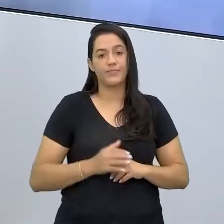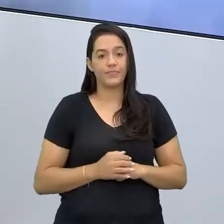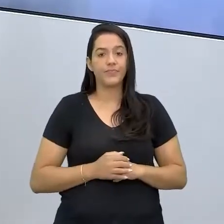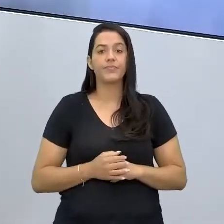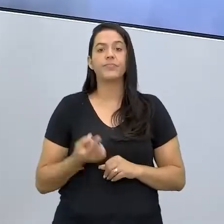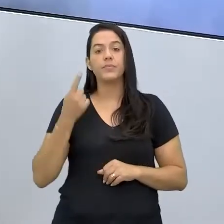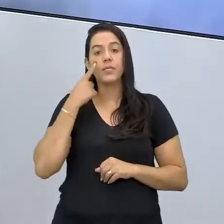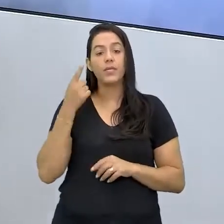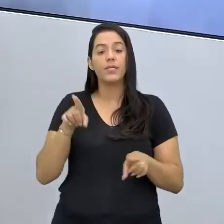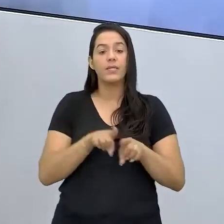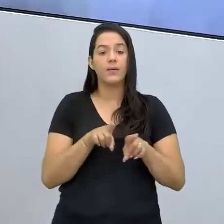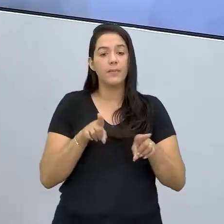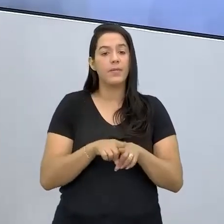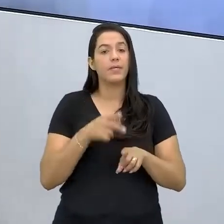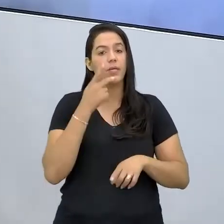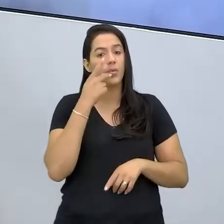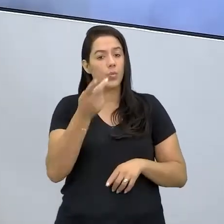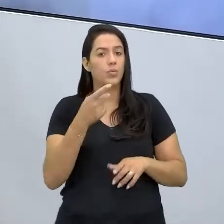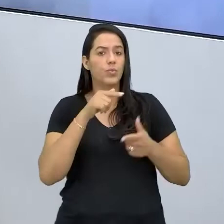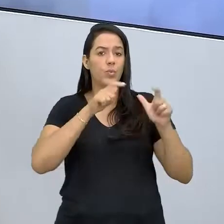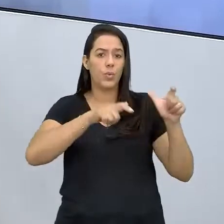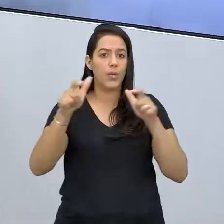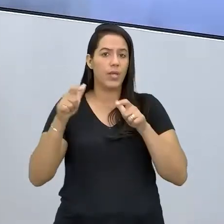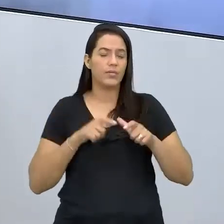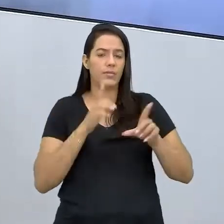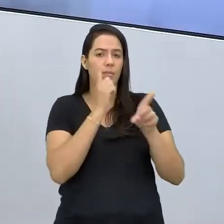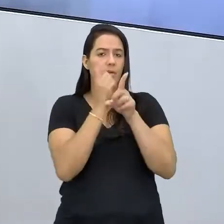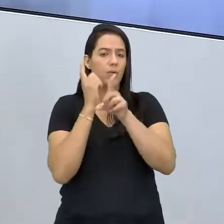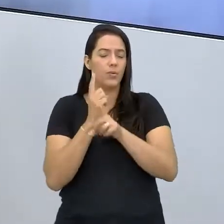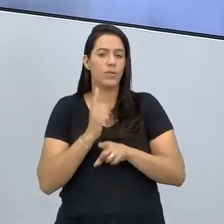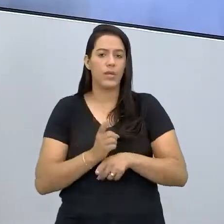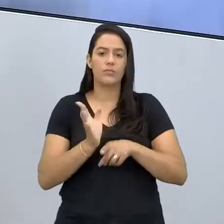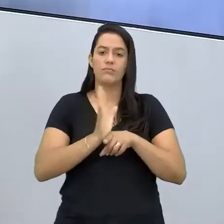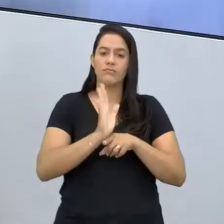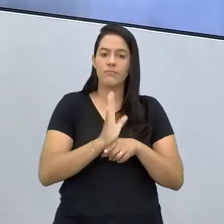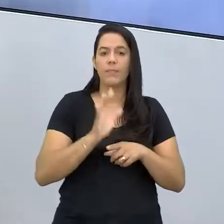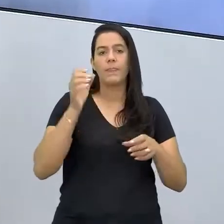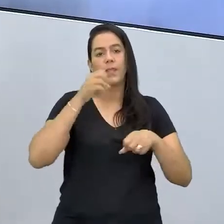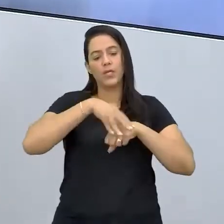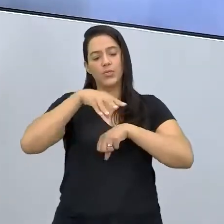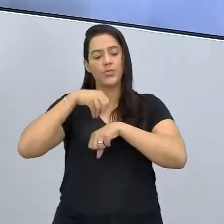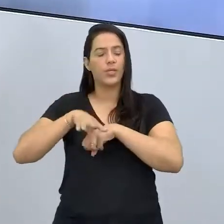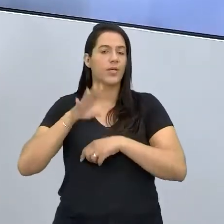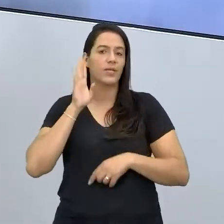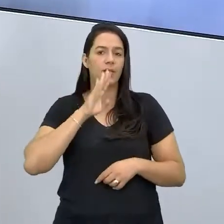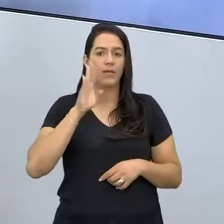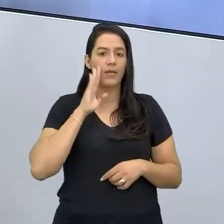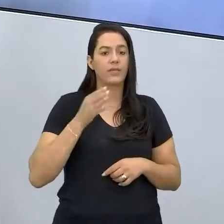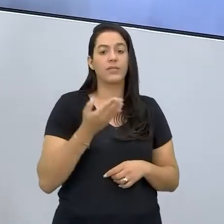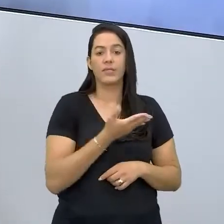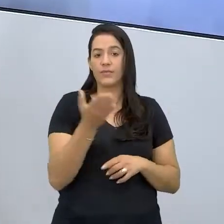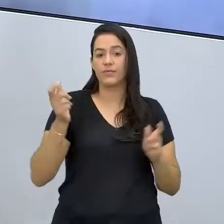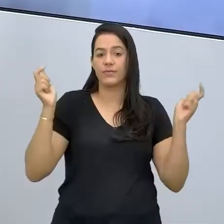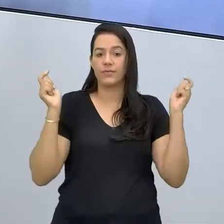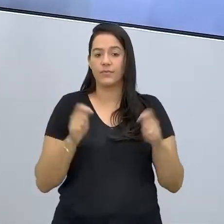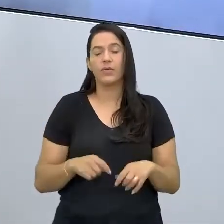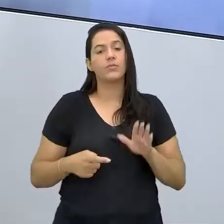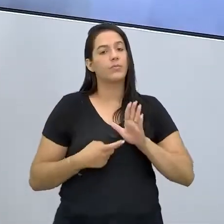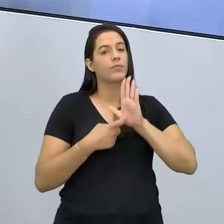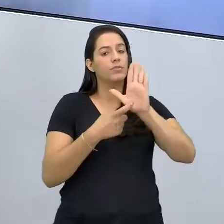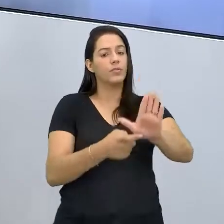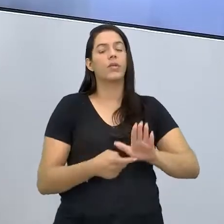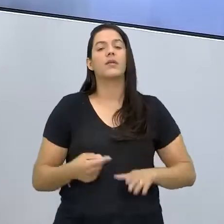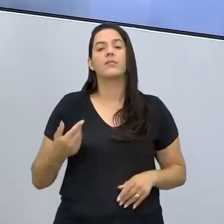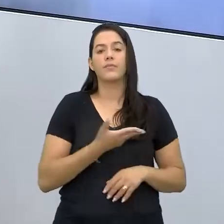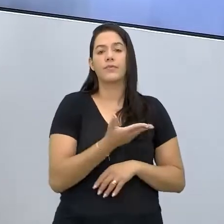esses canais que são indicados também, porque são canais muito bacanas, que dão dicas muito legais. E são canais que apresentam de uma